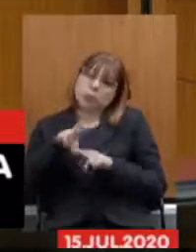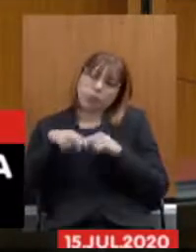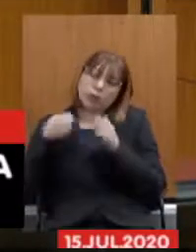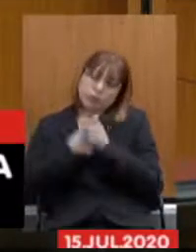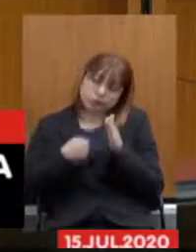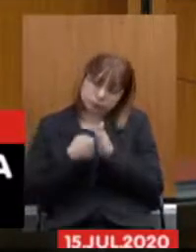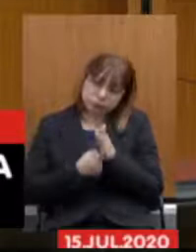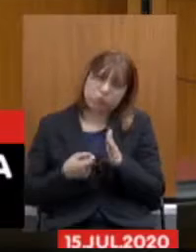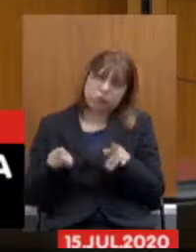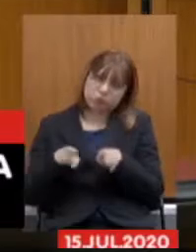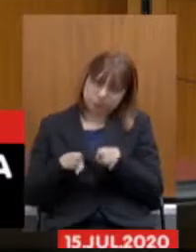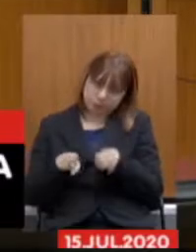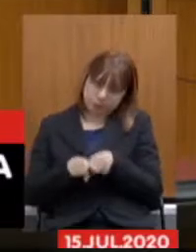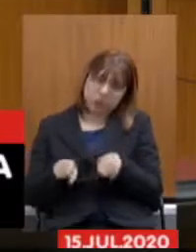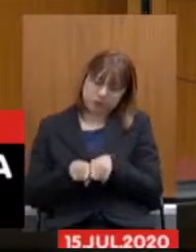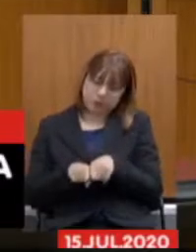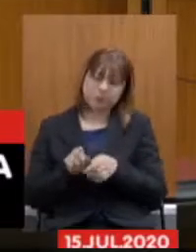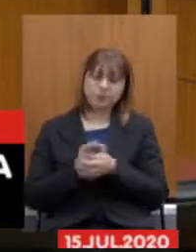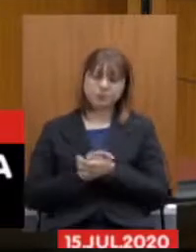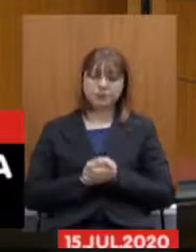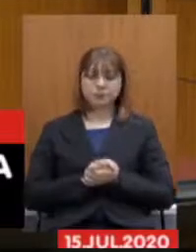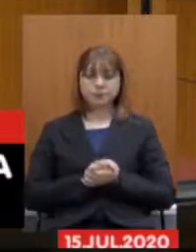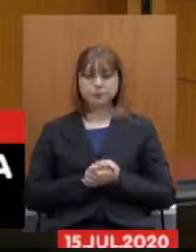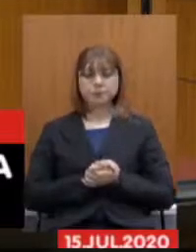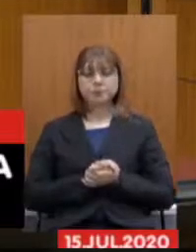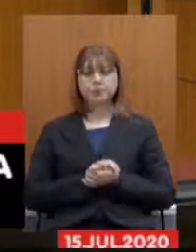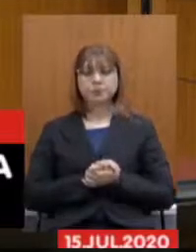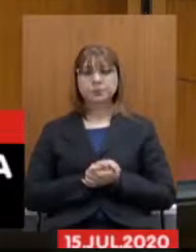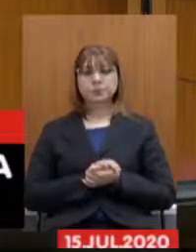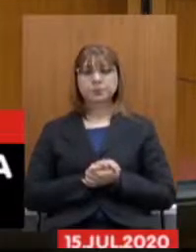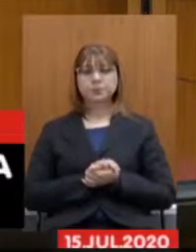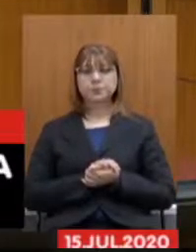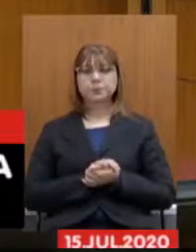que foram conquistados também, outros de conquista.